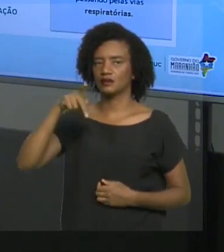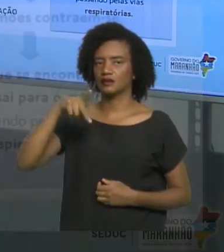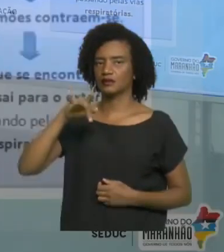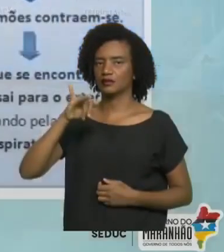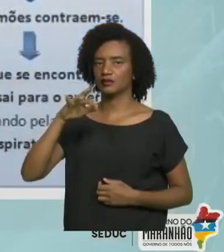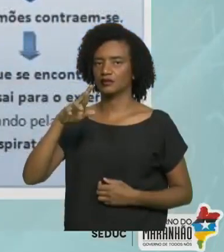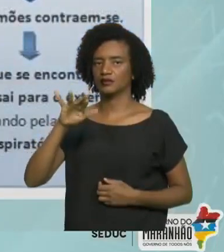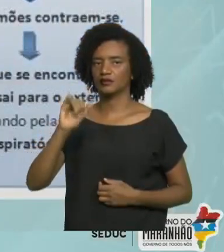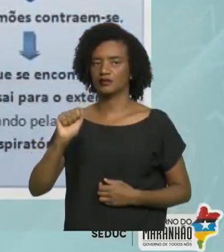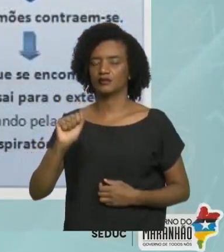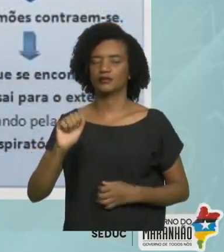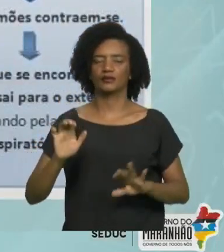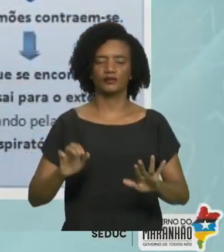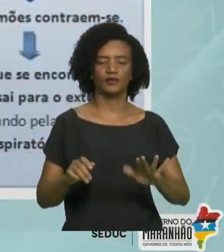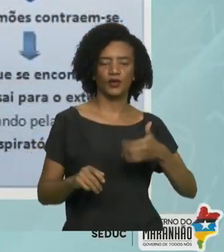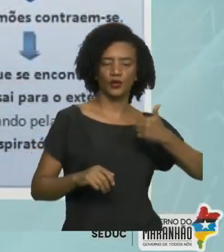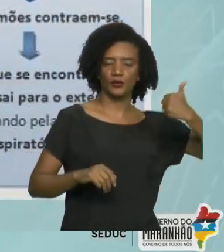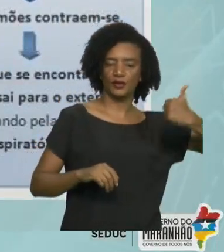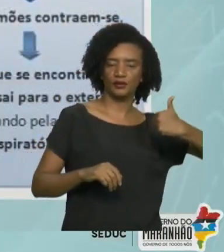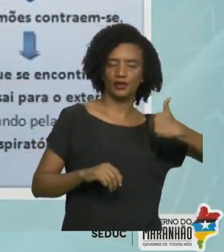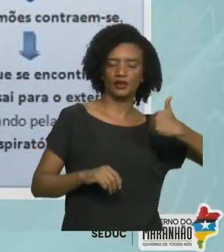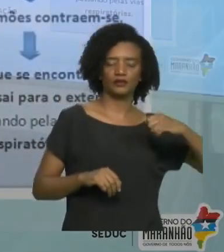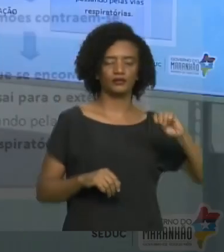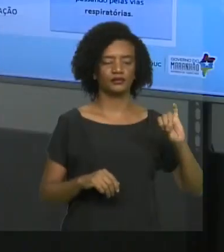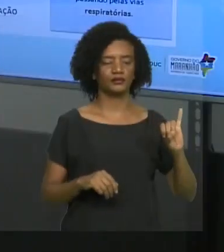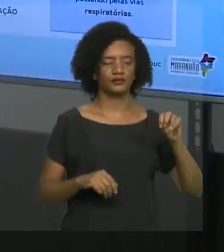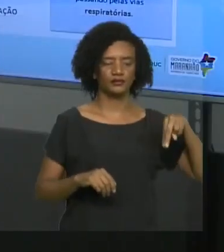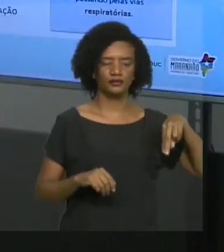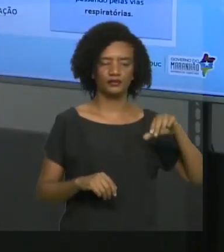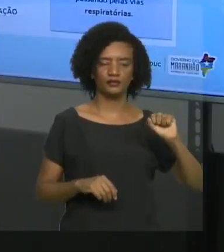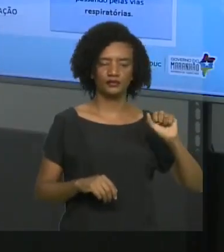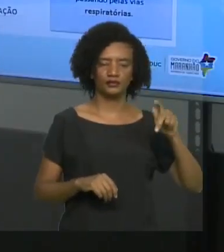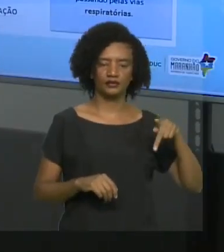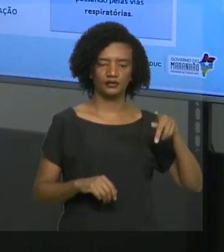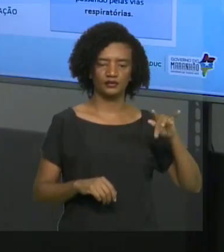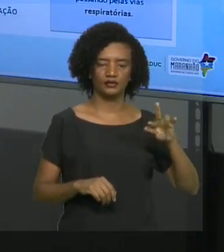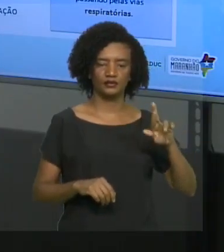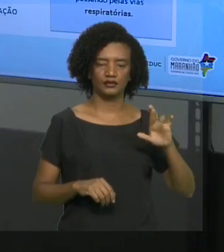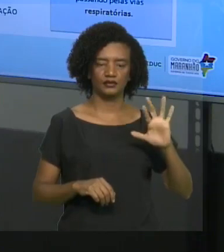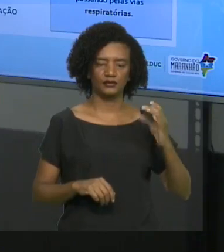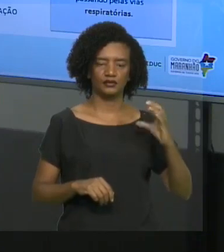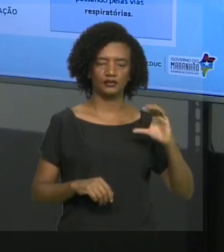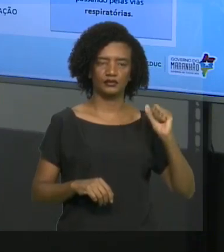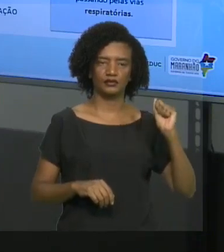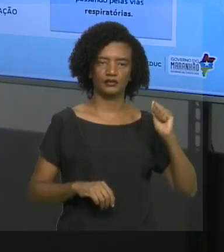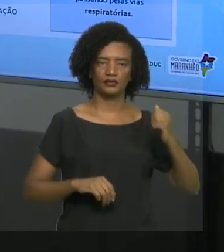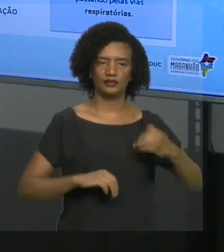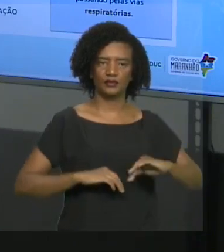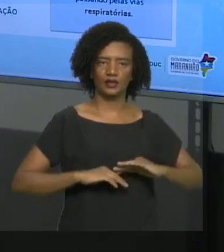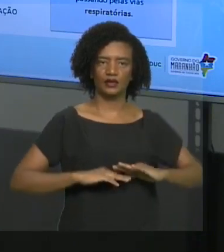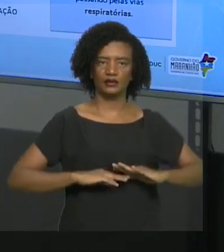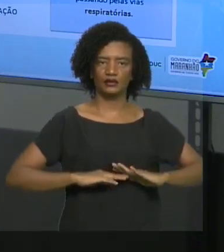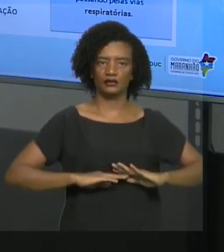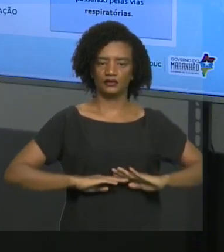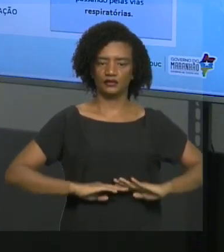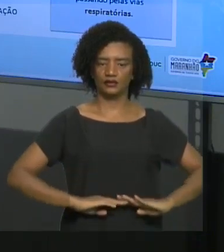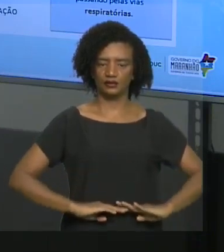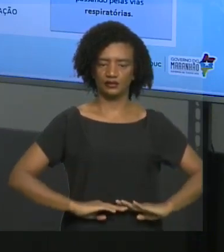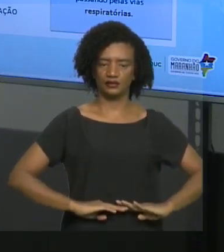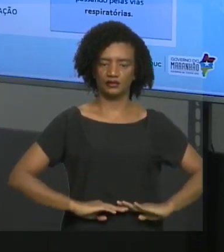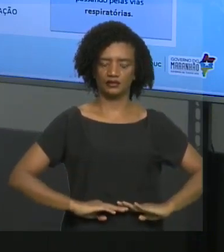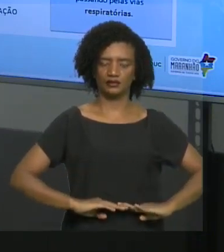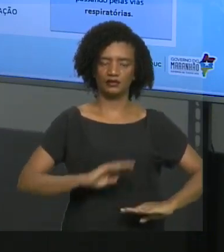No movimento de inspiração, o diafragma se contrai e desce. Os músculos intercostais